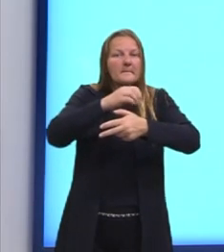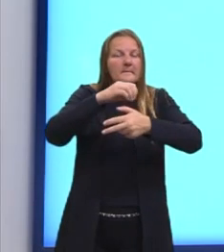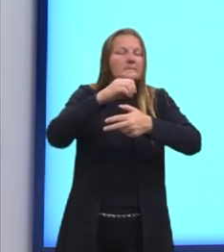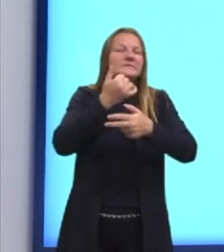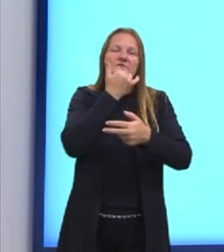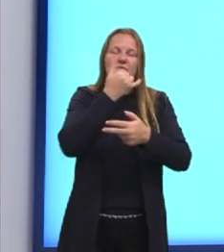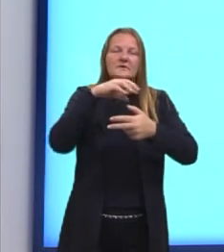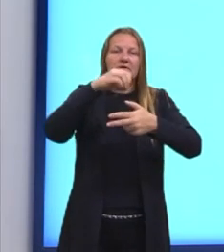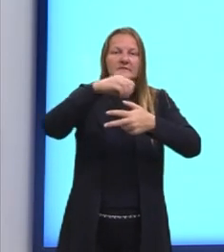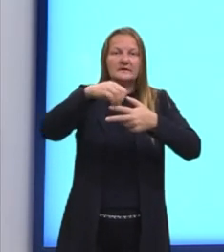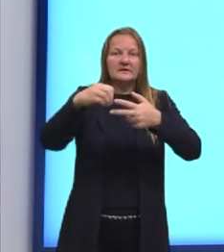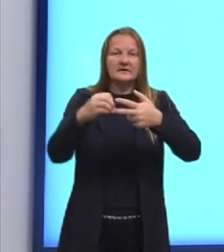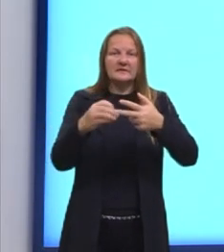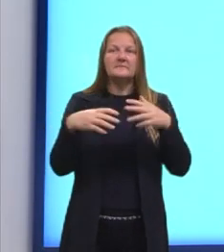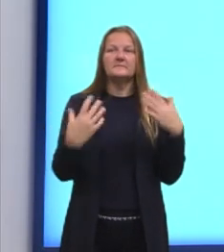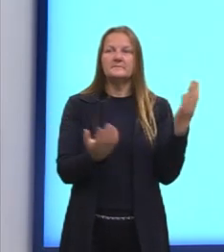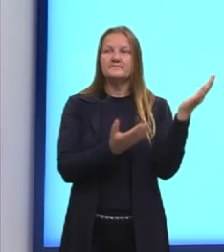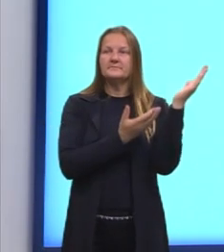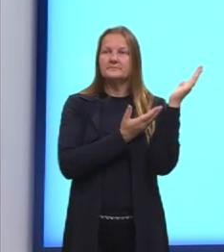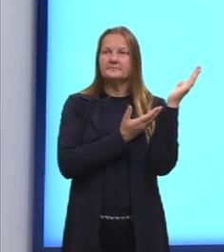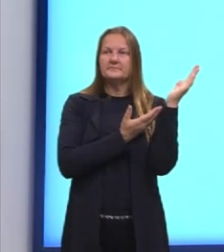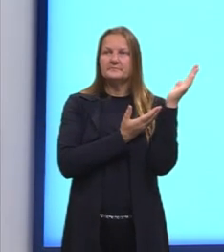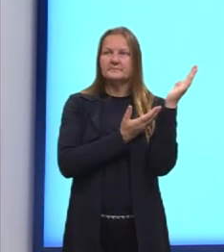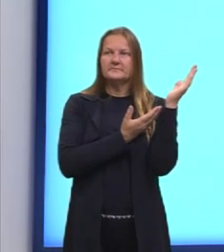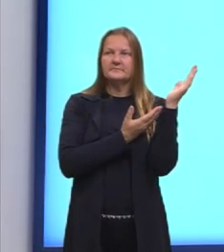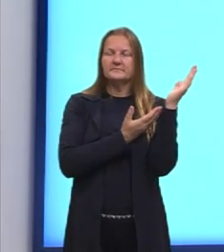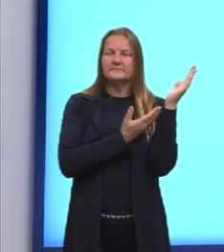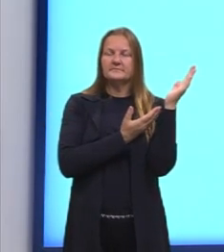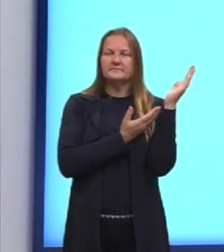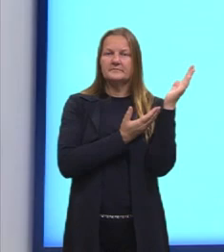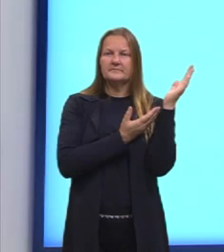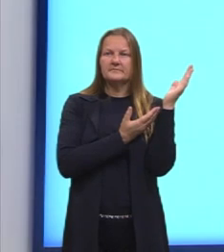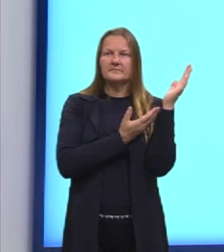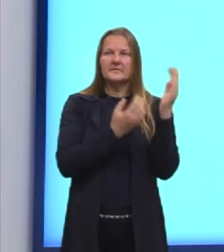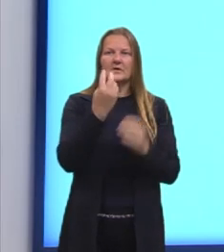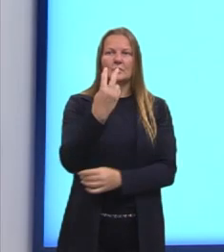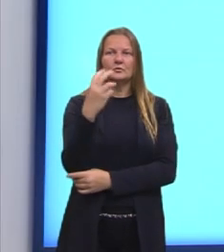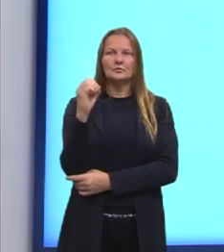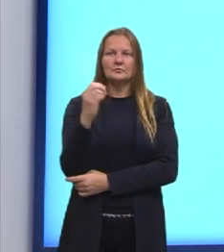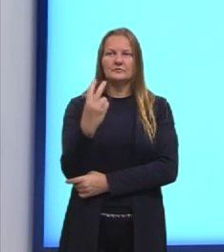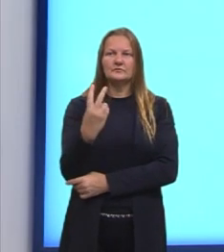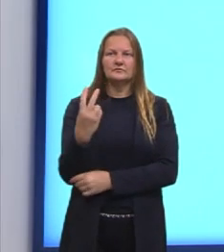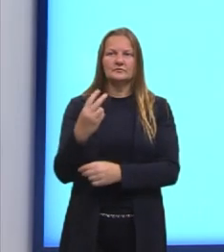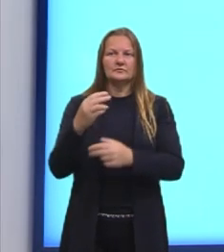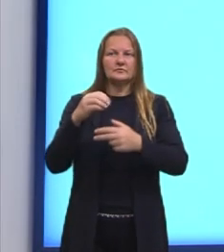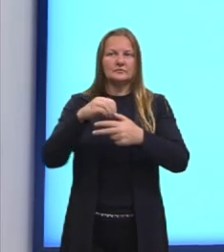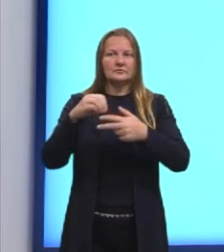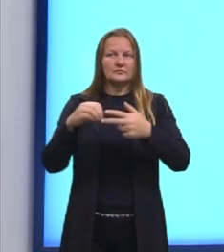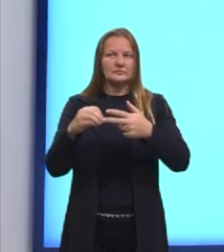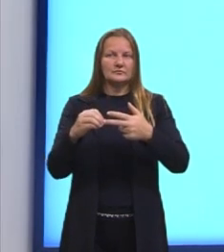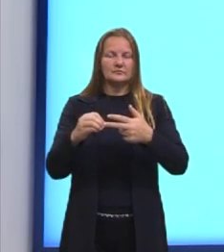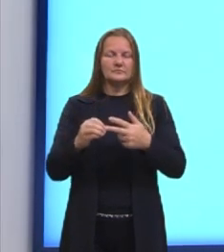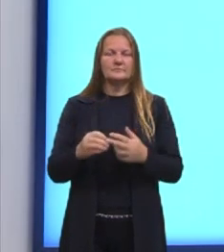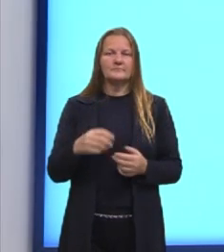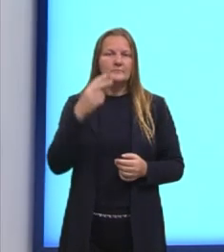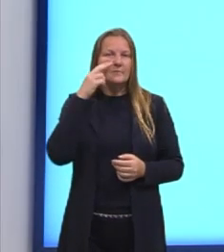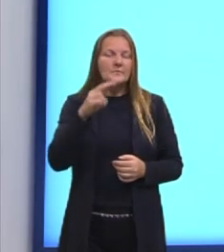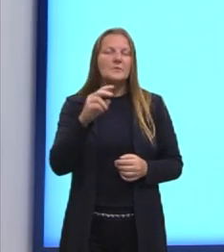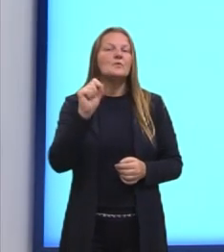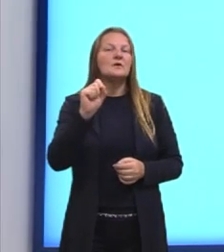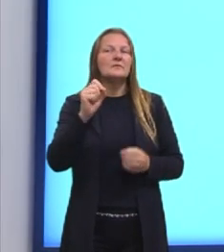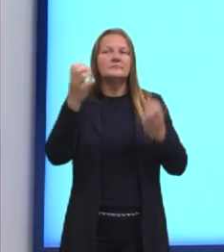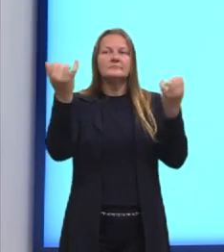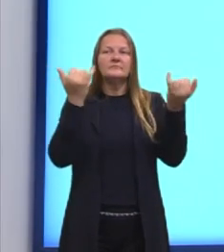juntos, né? A primeira questão, ela é do Enem de 2022, da reaplicação da prova. E ela diz o